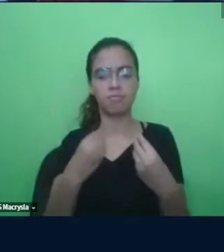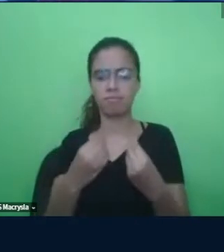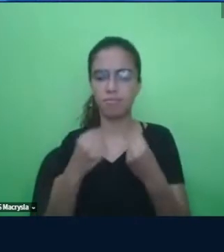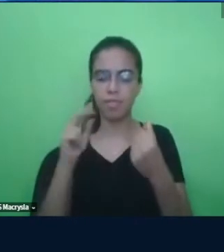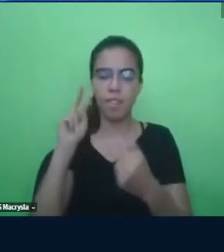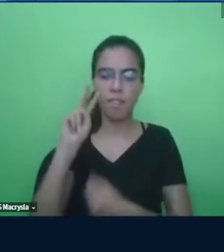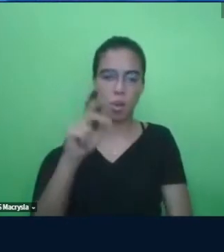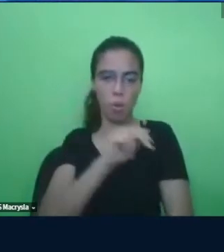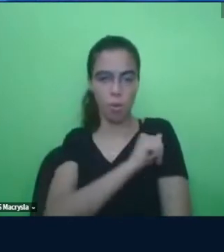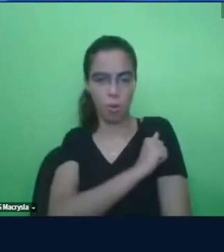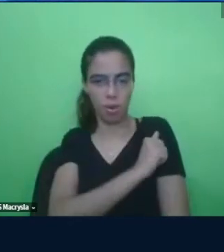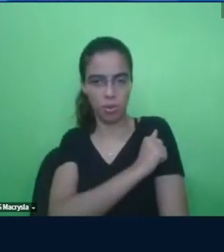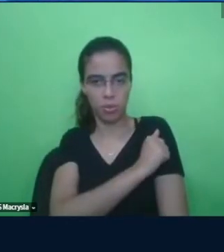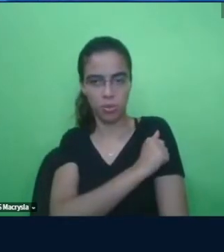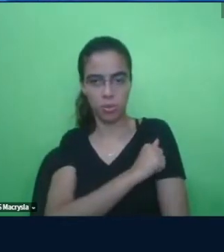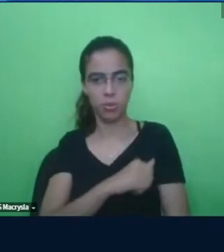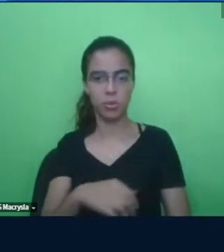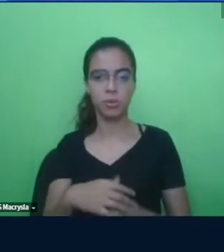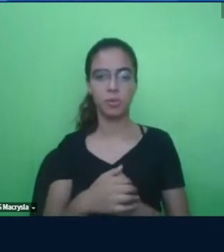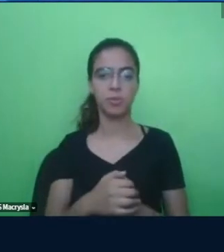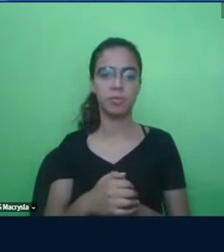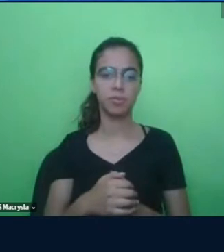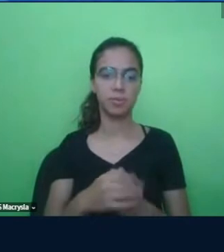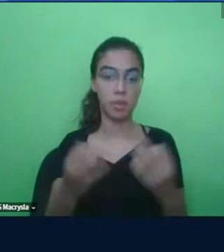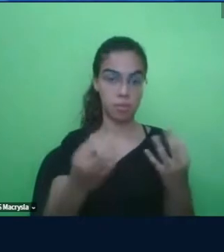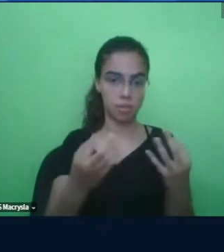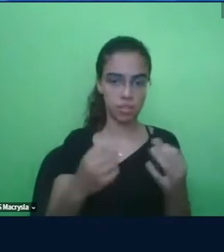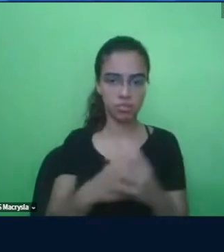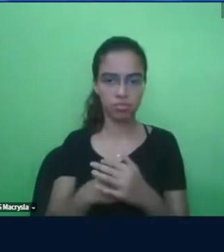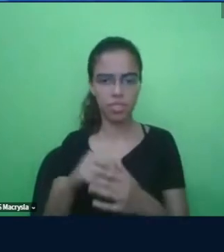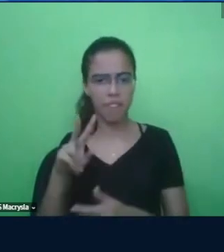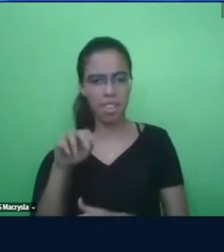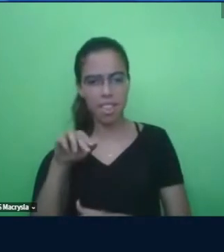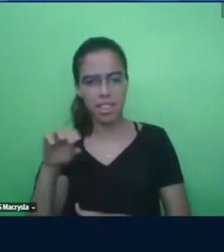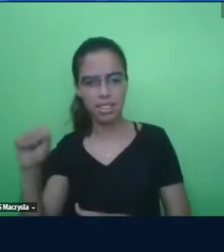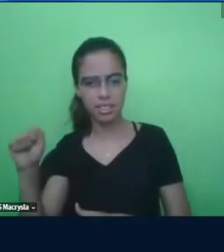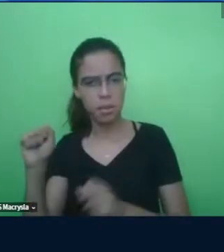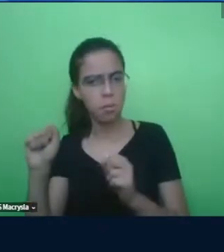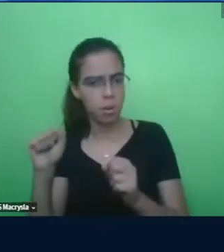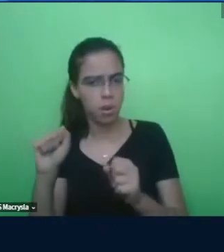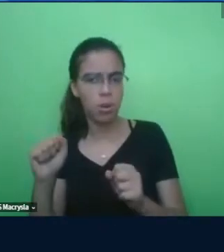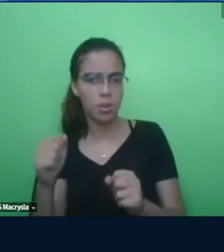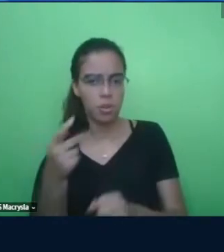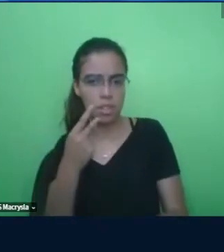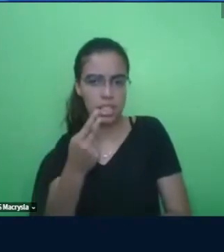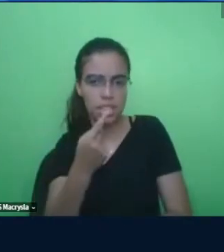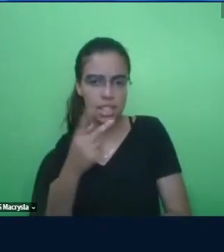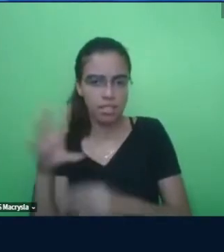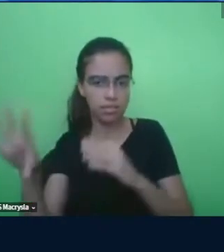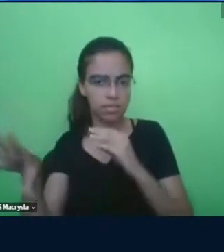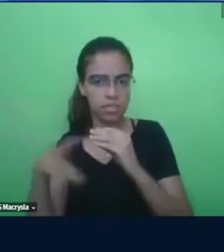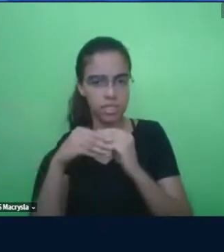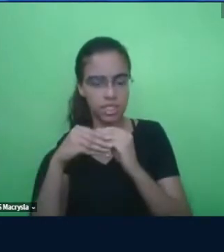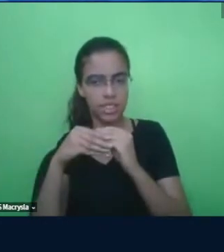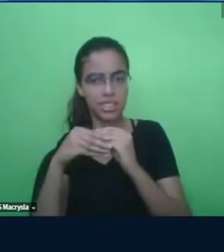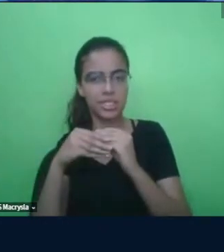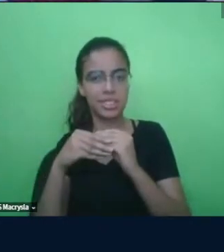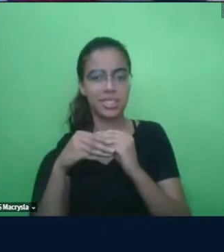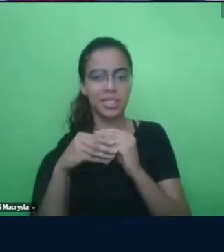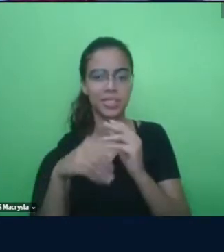Não, perfeito. Posso fazer uma fala? Posso. Que vai em linha com o que a Cristiane está colocando? Pode.